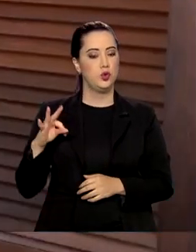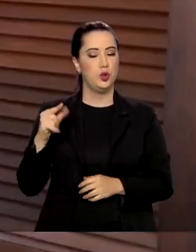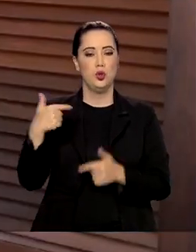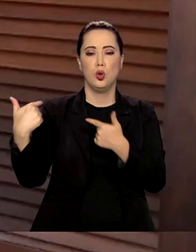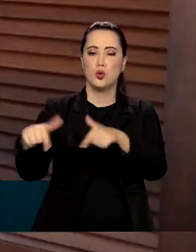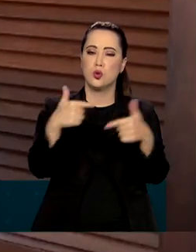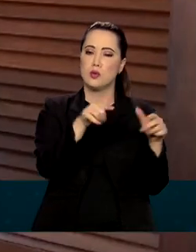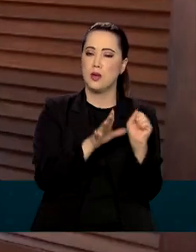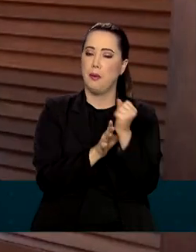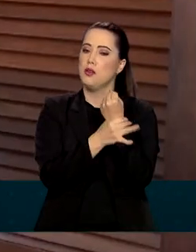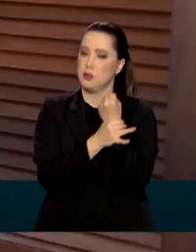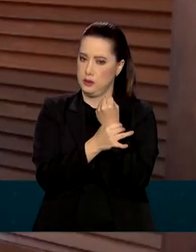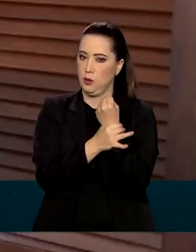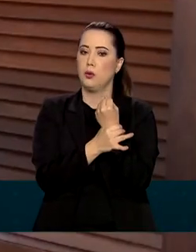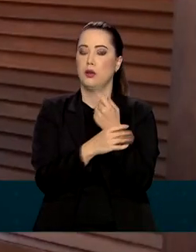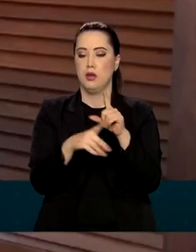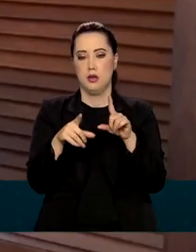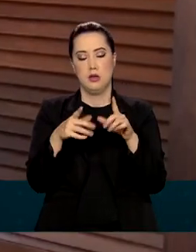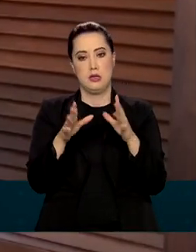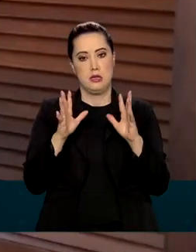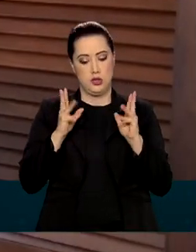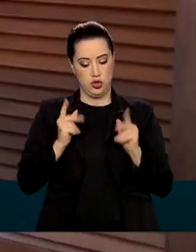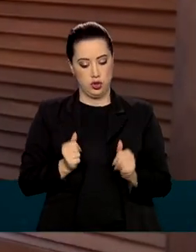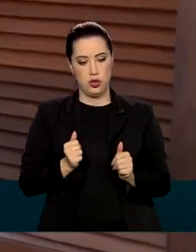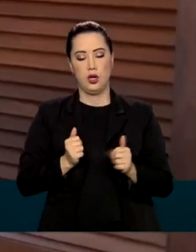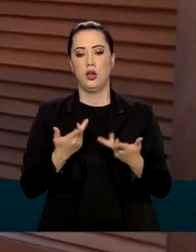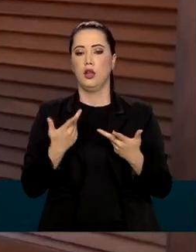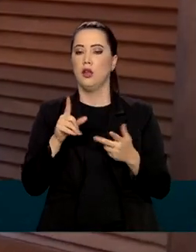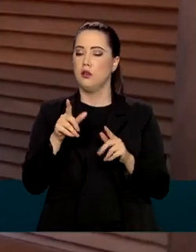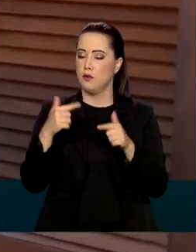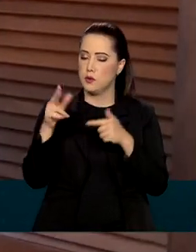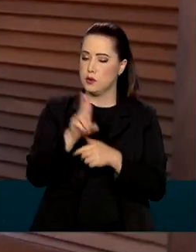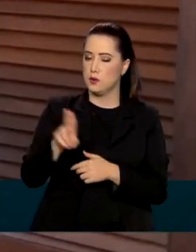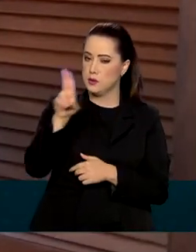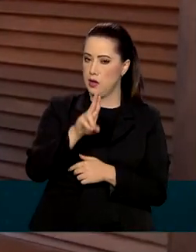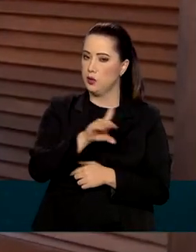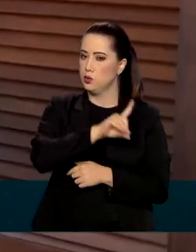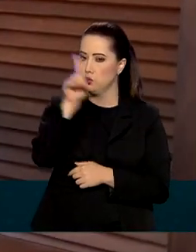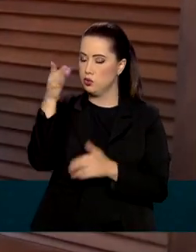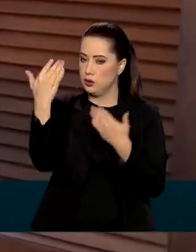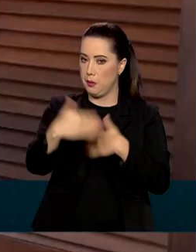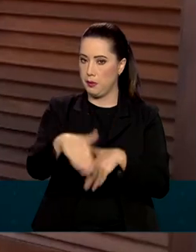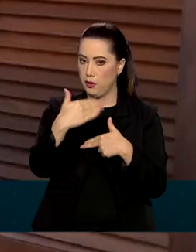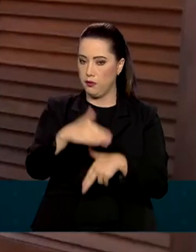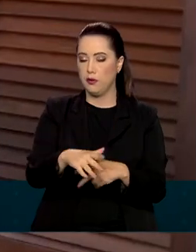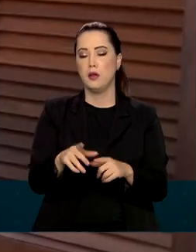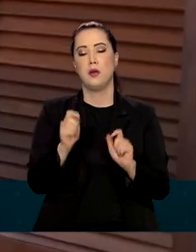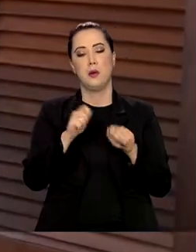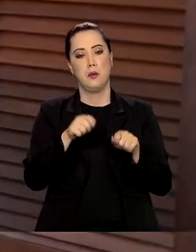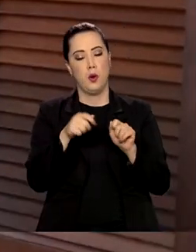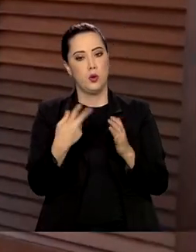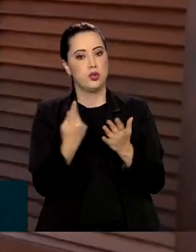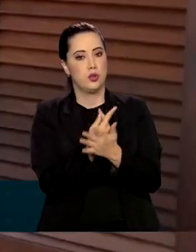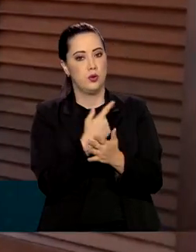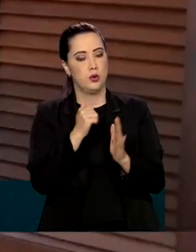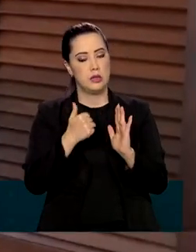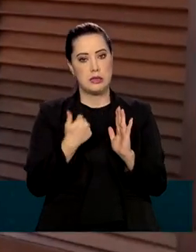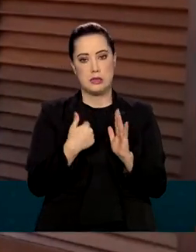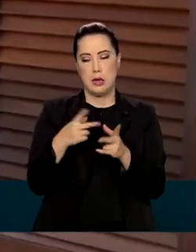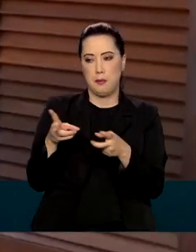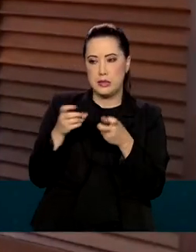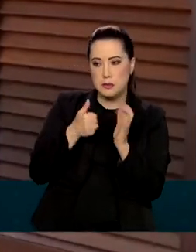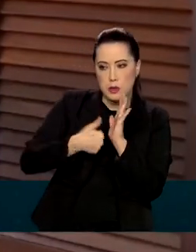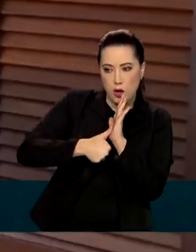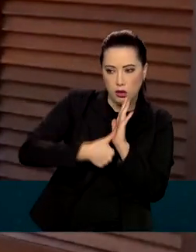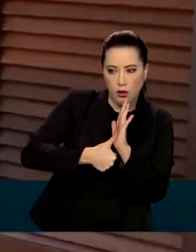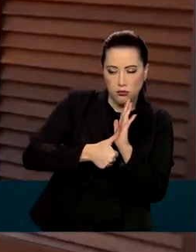as medidas de segurança sanitárias serão adotadas no dia das provas. A identificação vai ocorrer já na